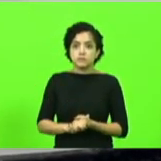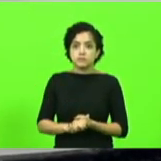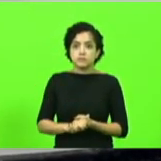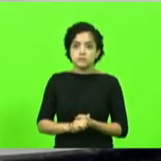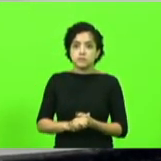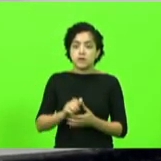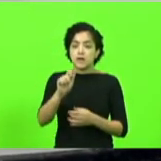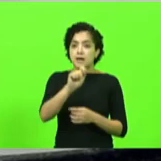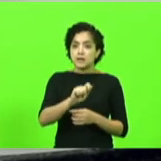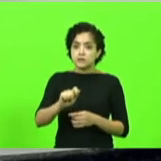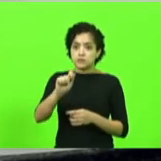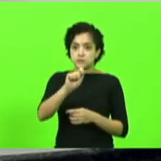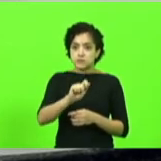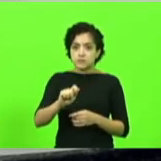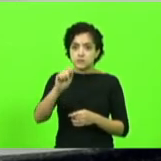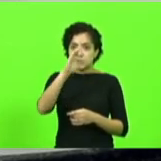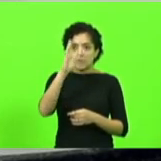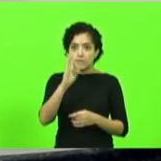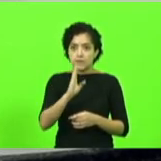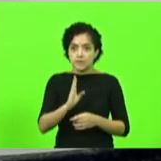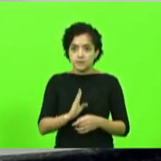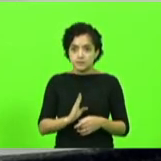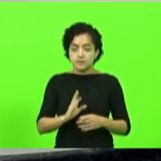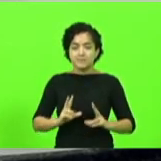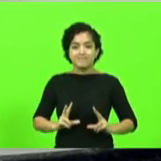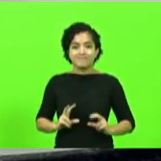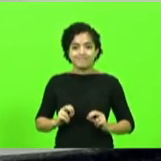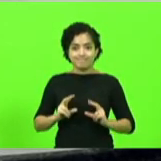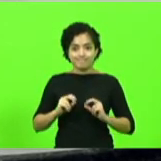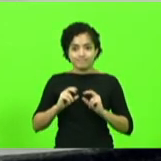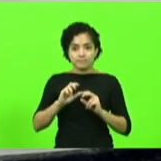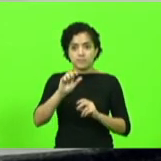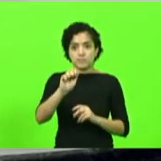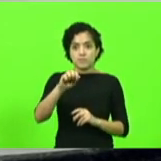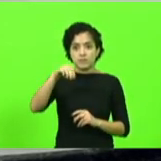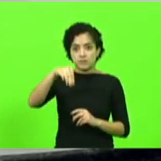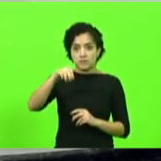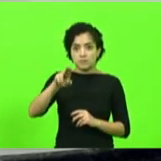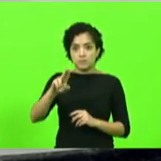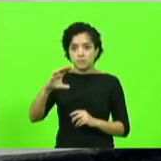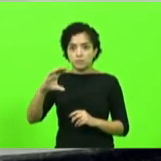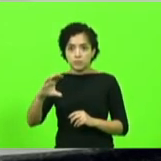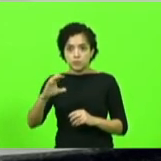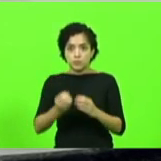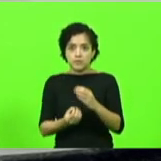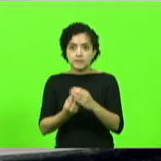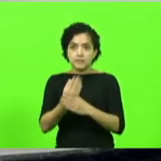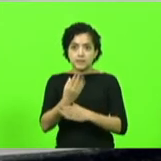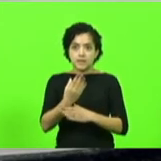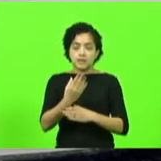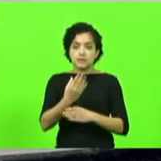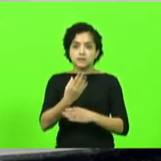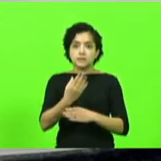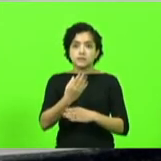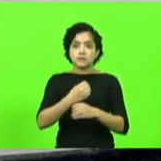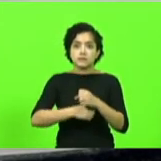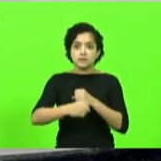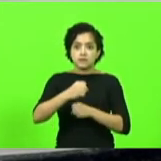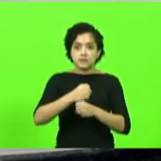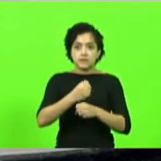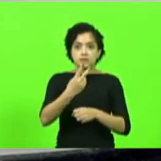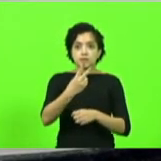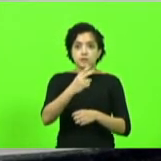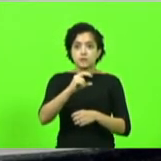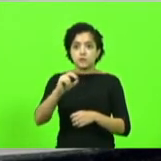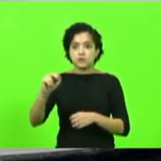Associação Brasileira de Portadores de Câncer, a MUC, fundada no ano 2000, é